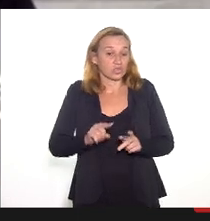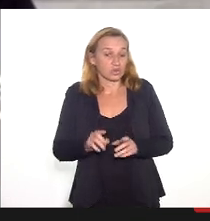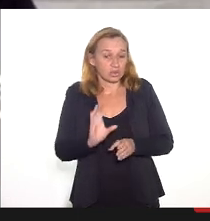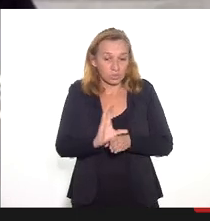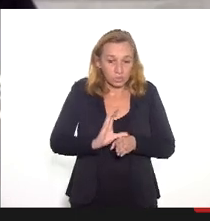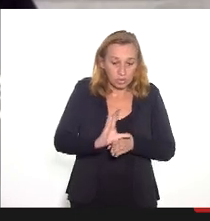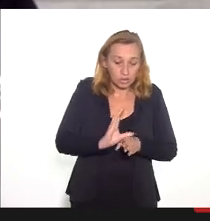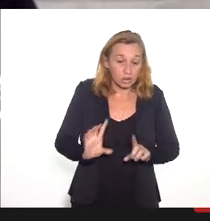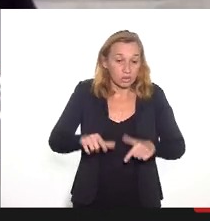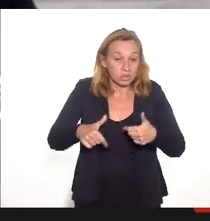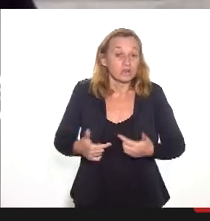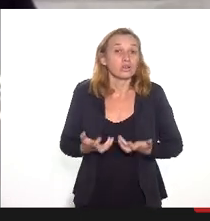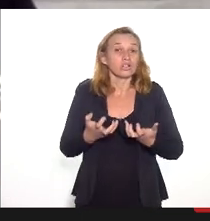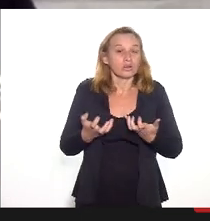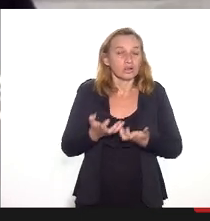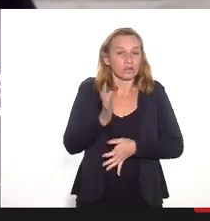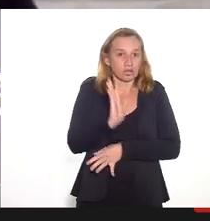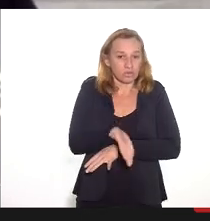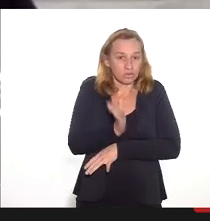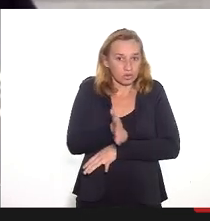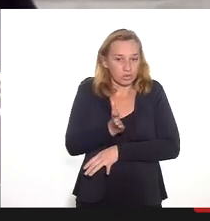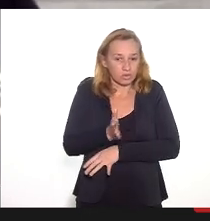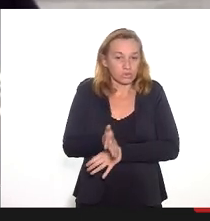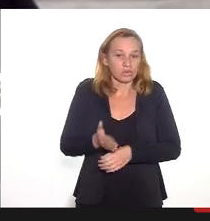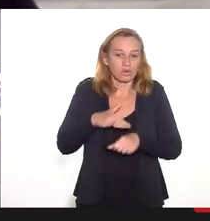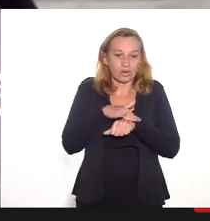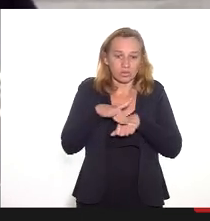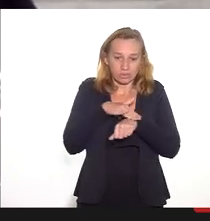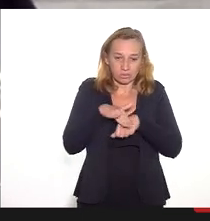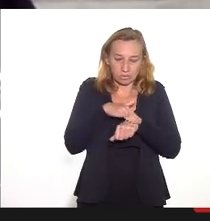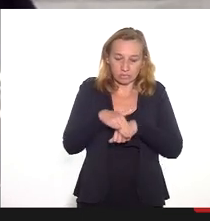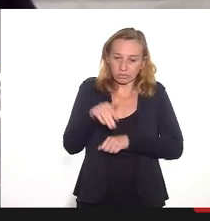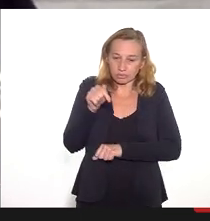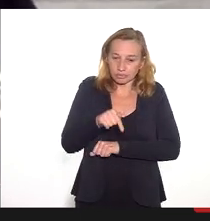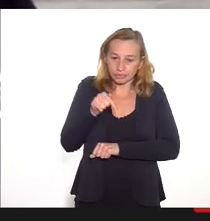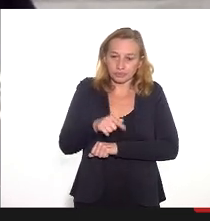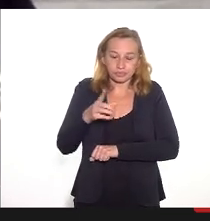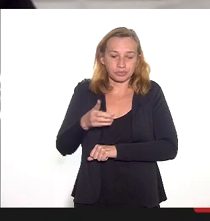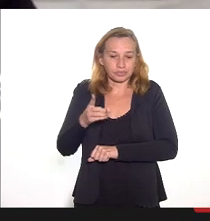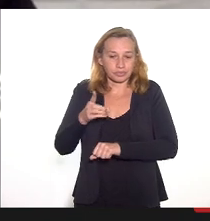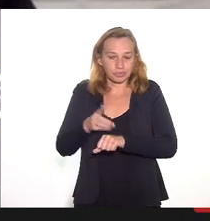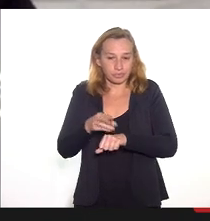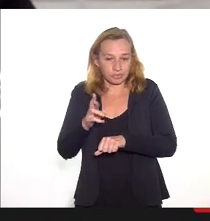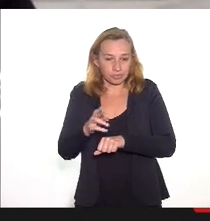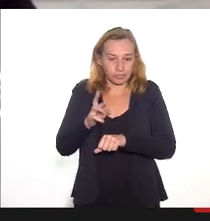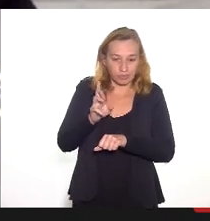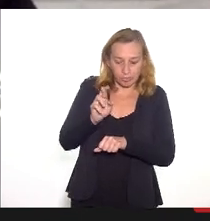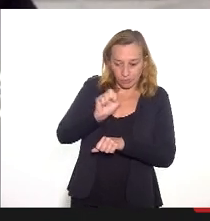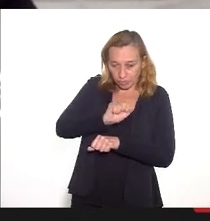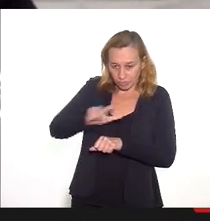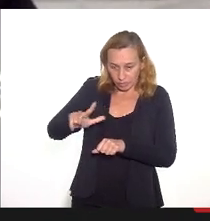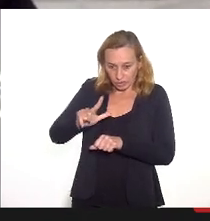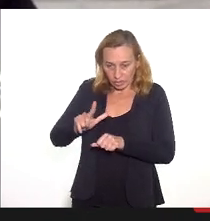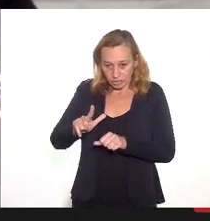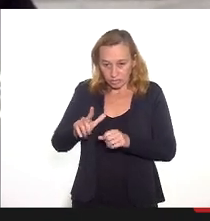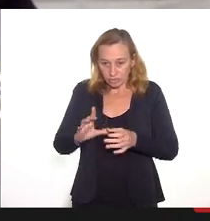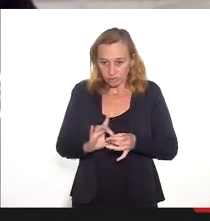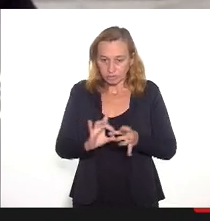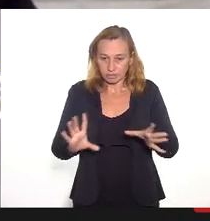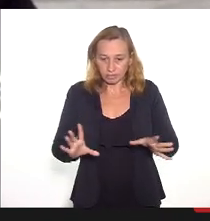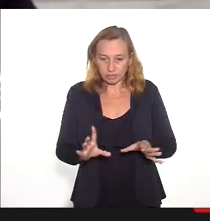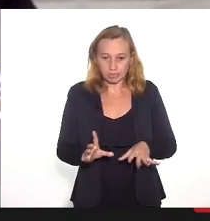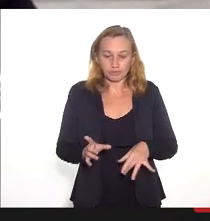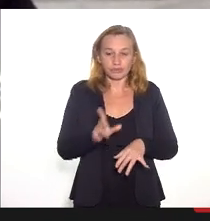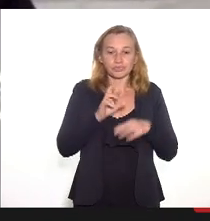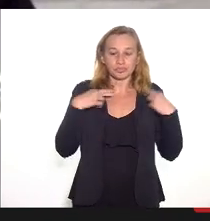funcionar, então eu queria desde já, vou conversar aqui com a doutora Raquel para a gente abrir um espaço para